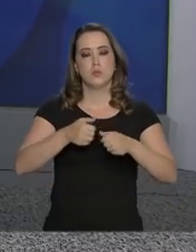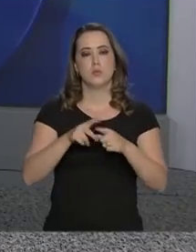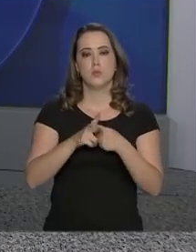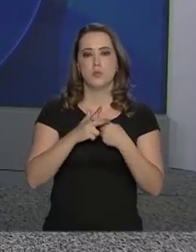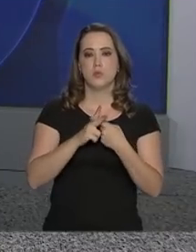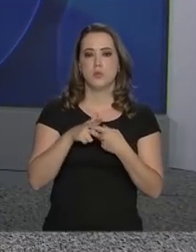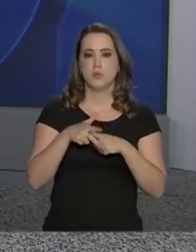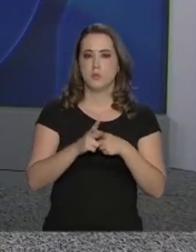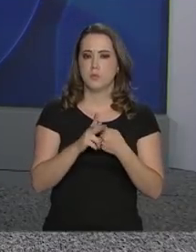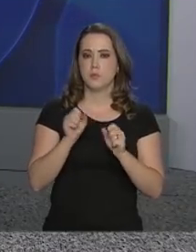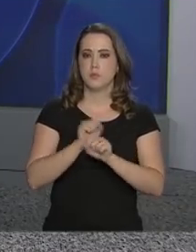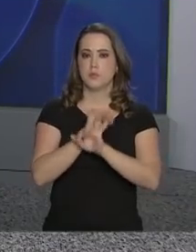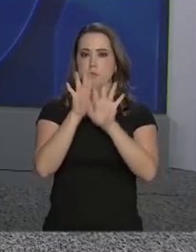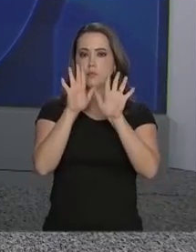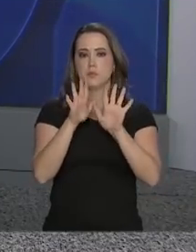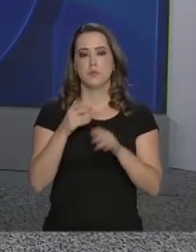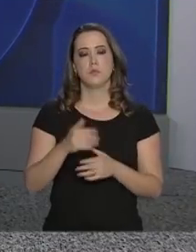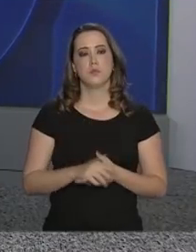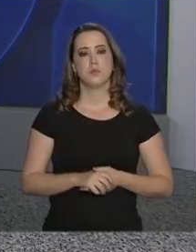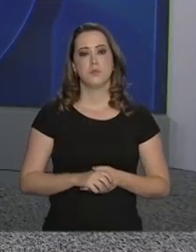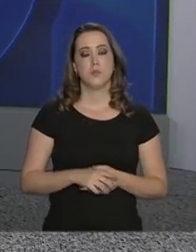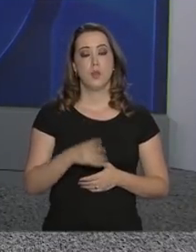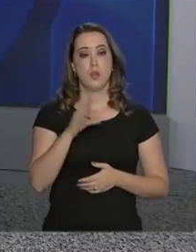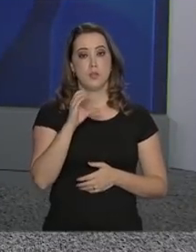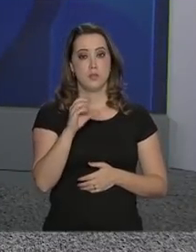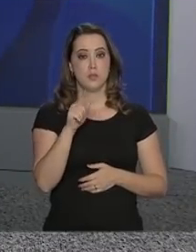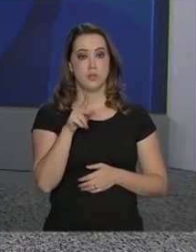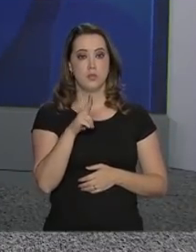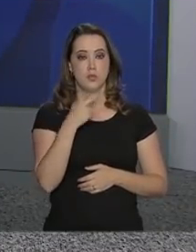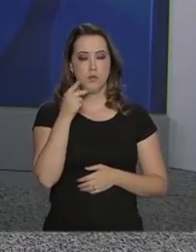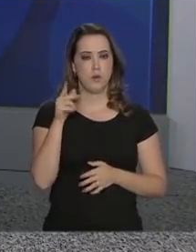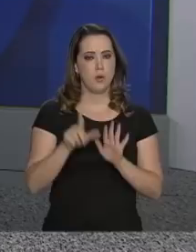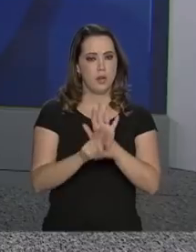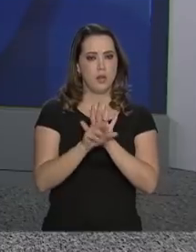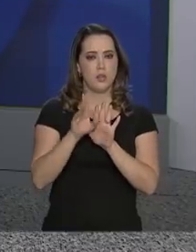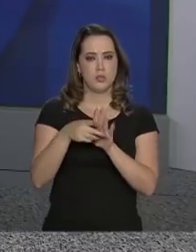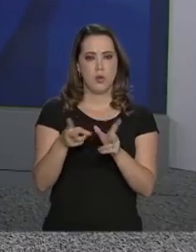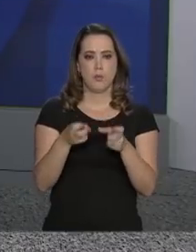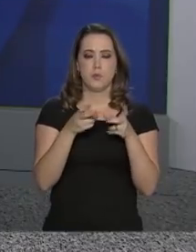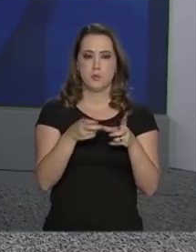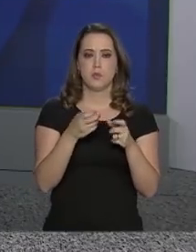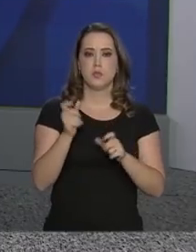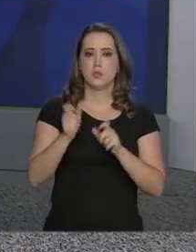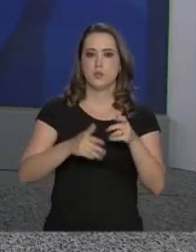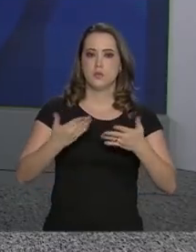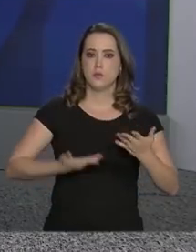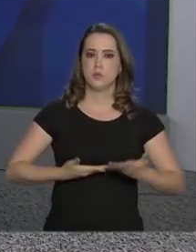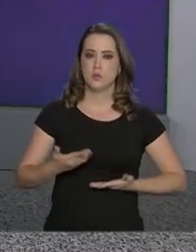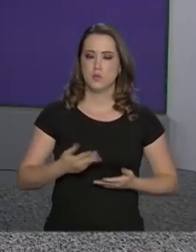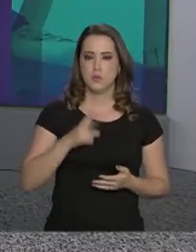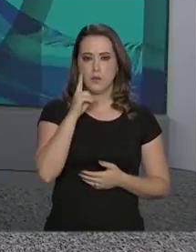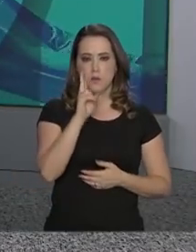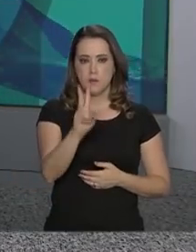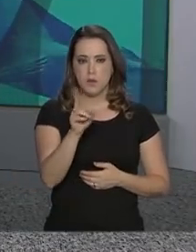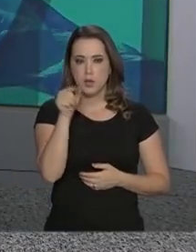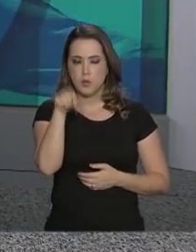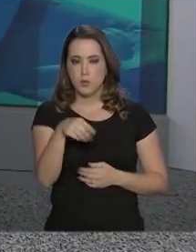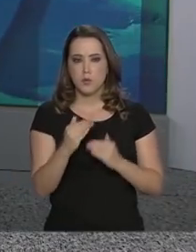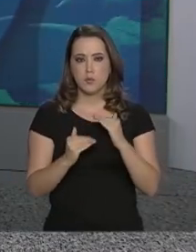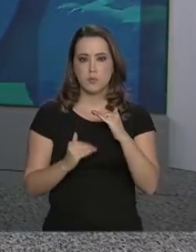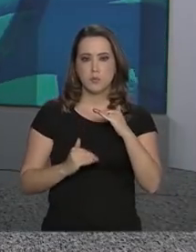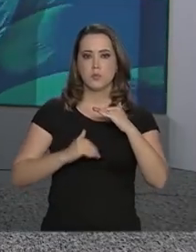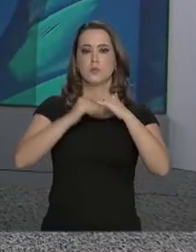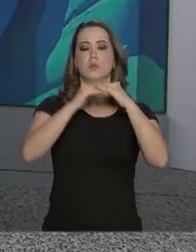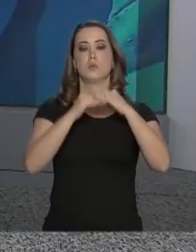buscam aperfeiçoar a transparência pública. Segundo a CGU, a lei já previa a possibilidade de servidores classificarem